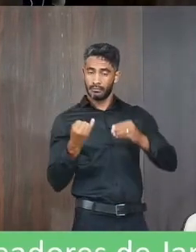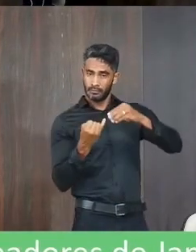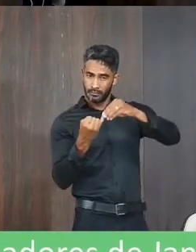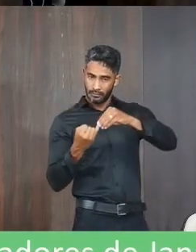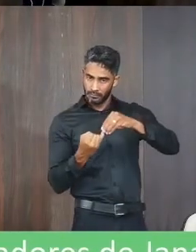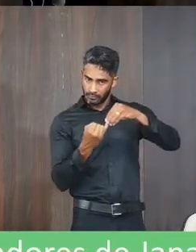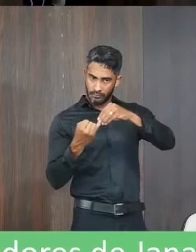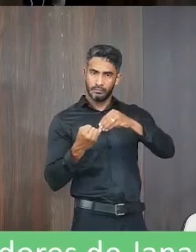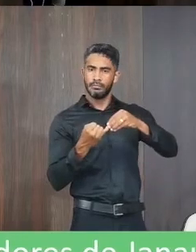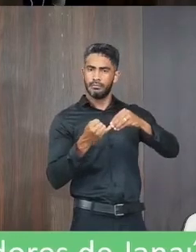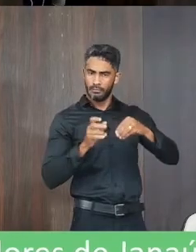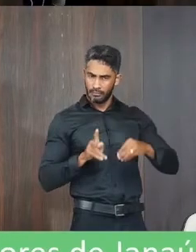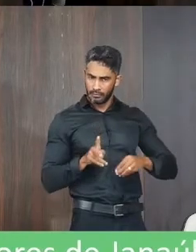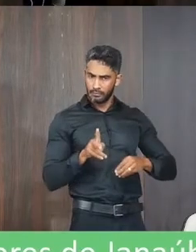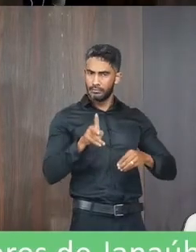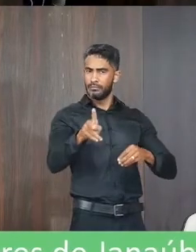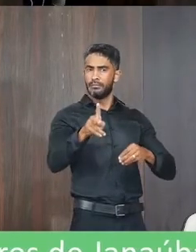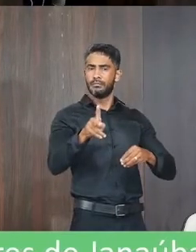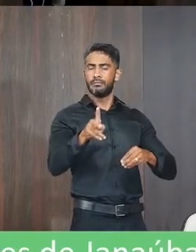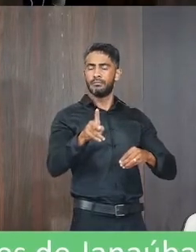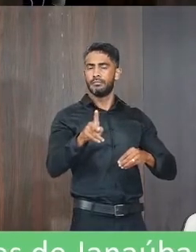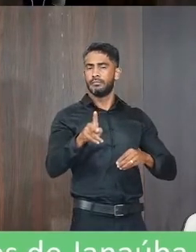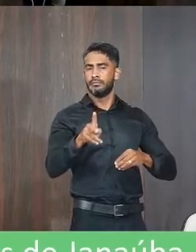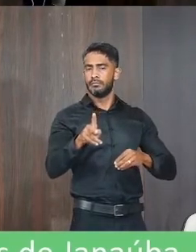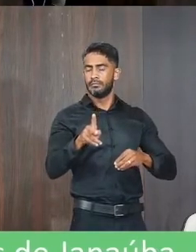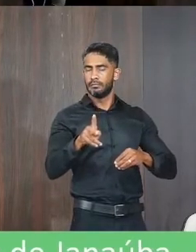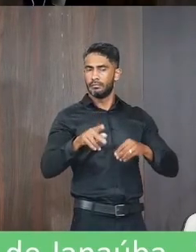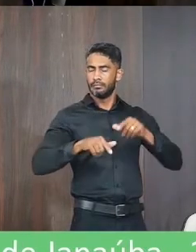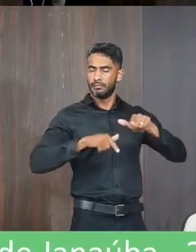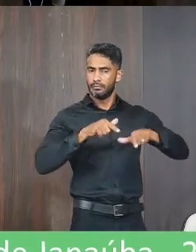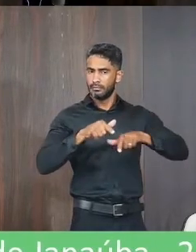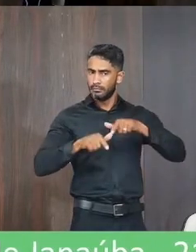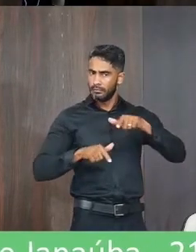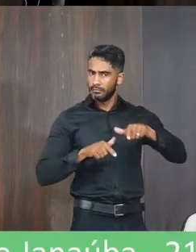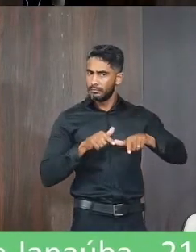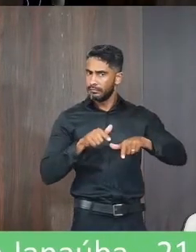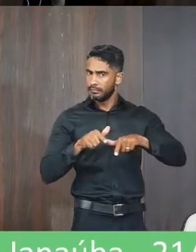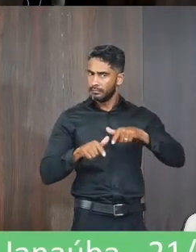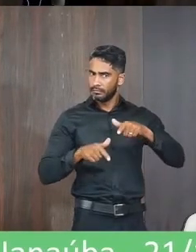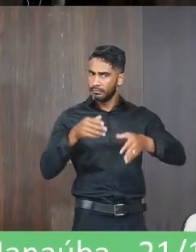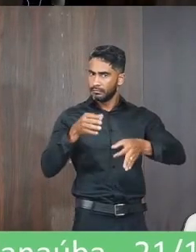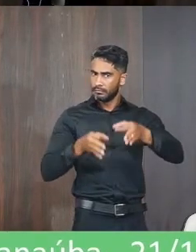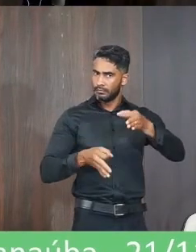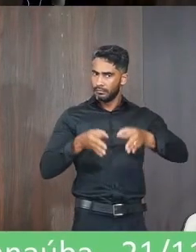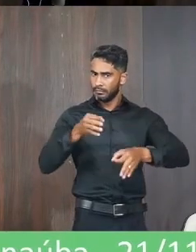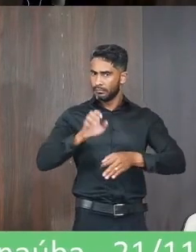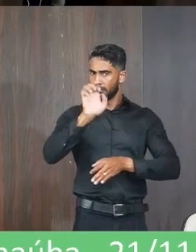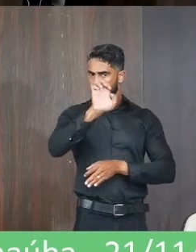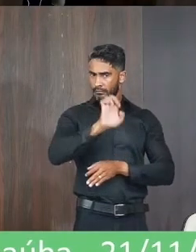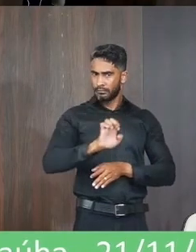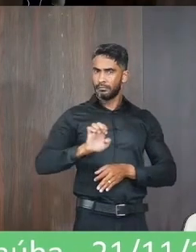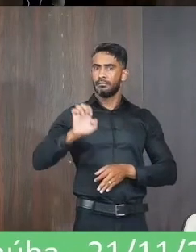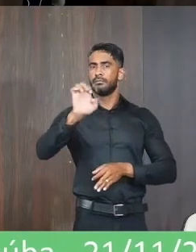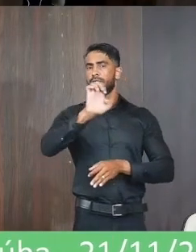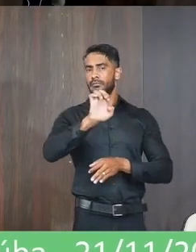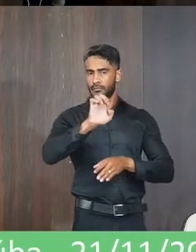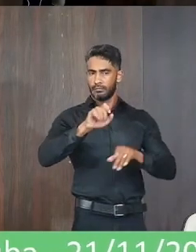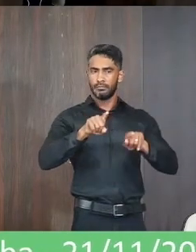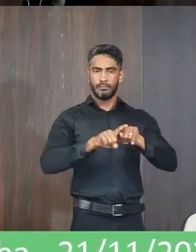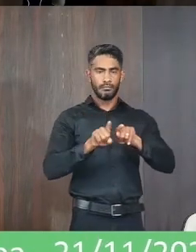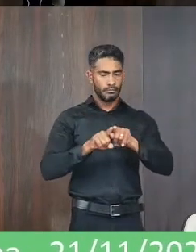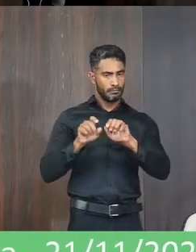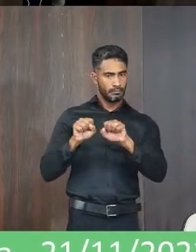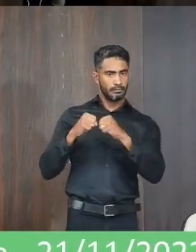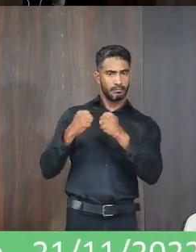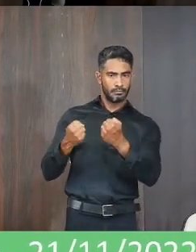permanente, essencial à função jurisdicional do Estado, incumbindo-lhe a defesa